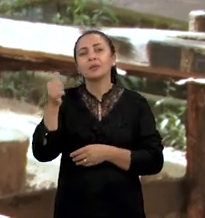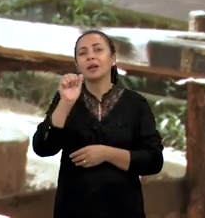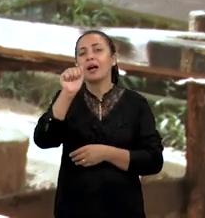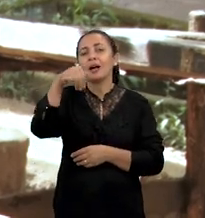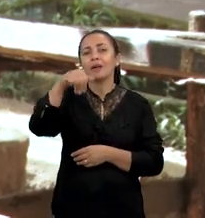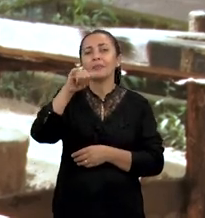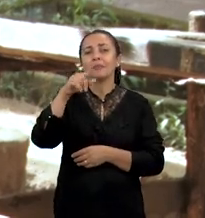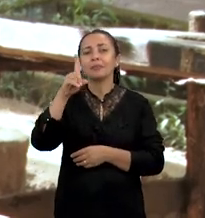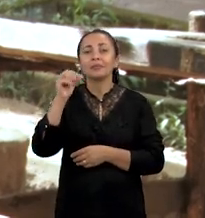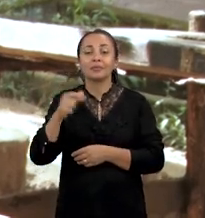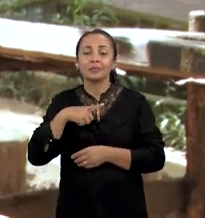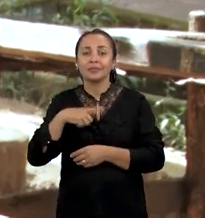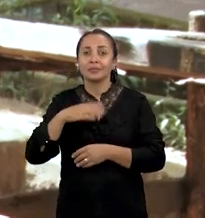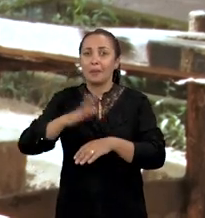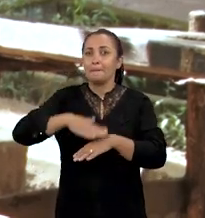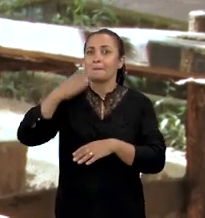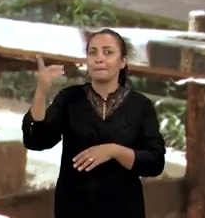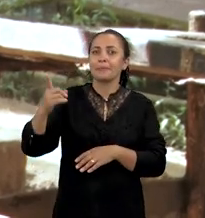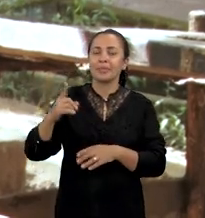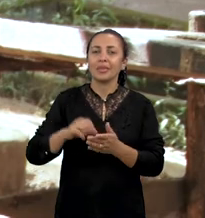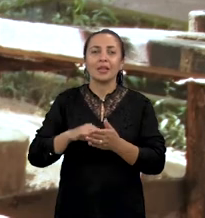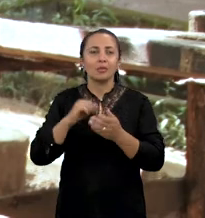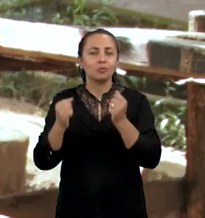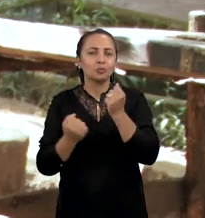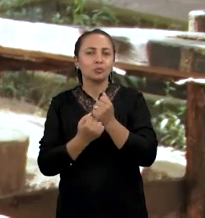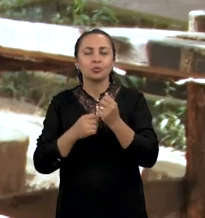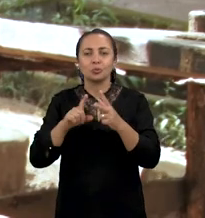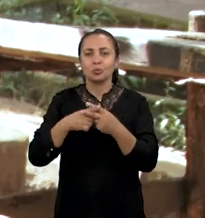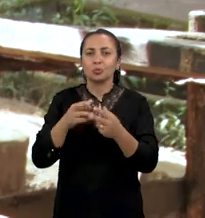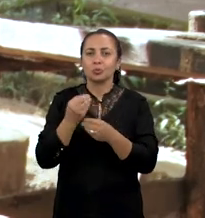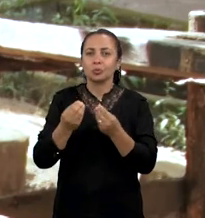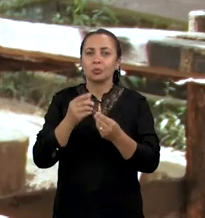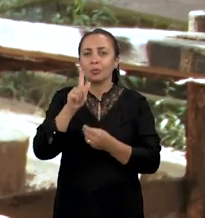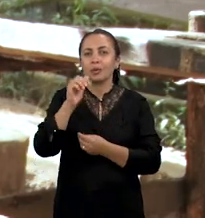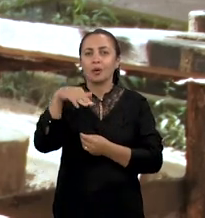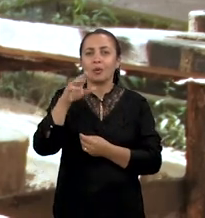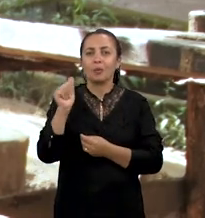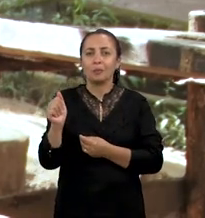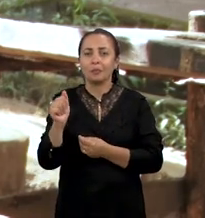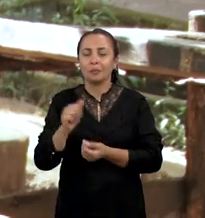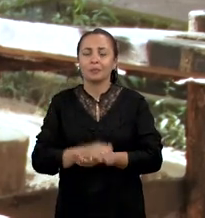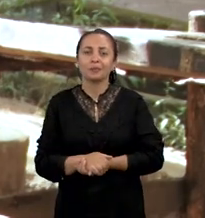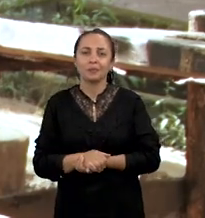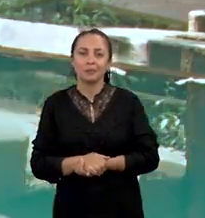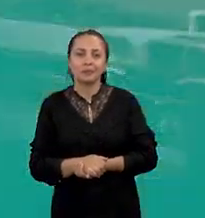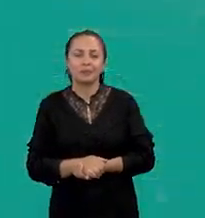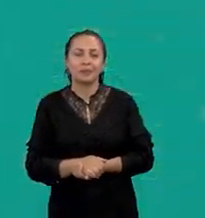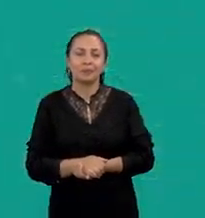em amido e que rendem maior quantidade de seus subprodutos, como a goma, por exemplo.